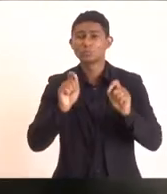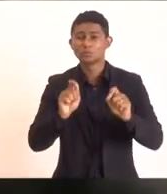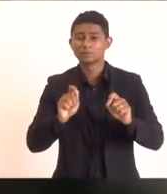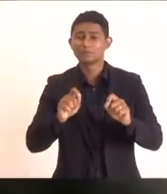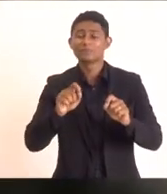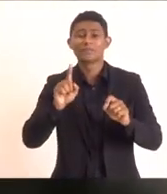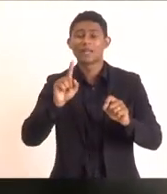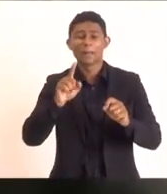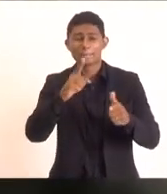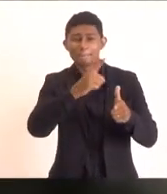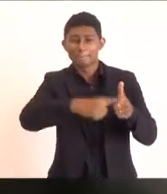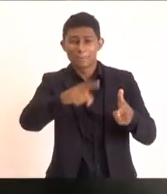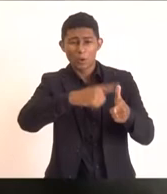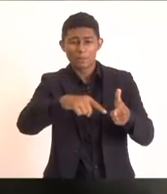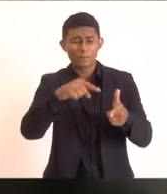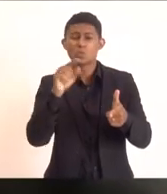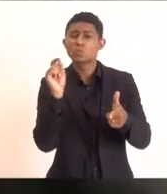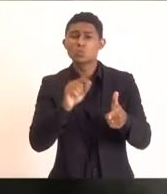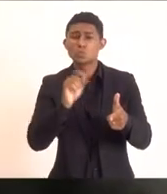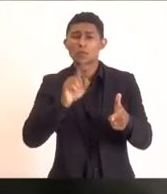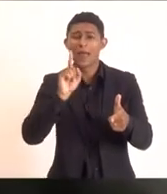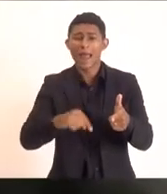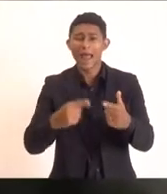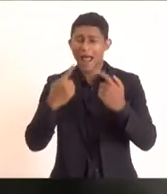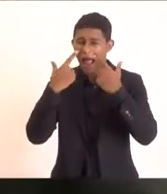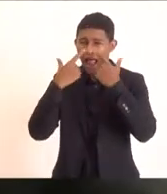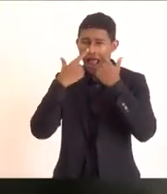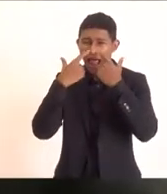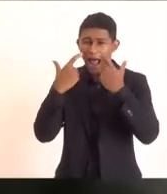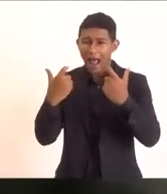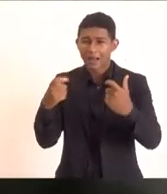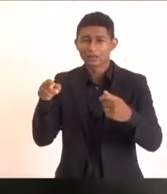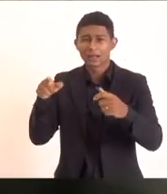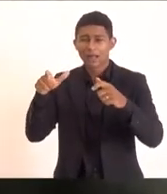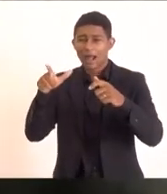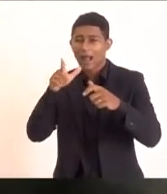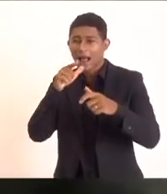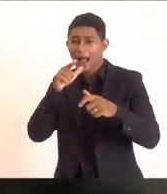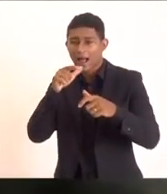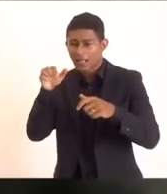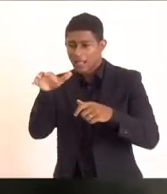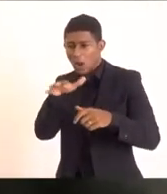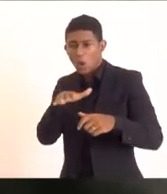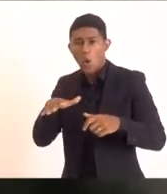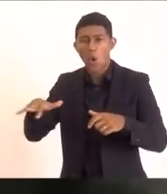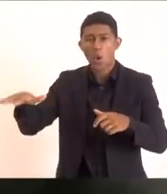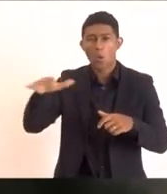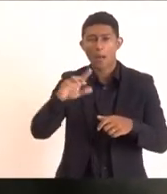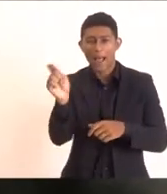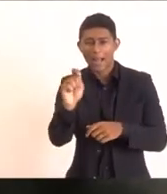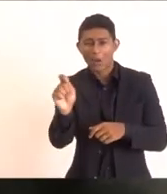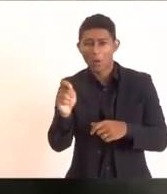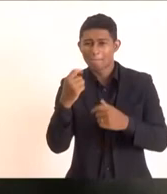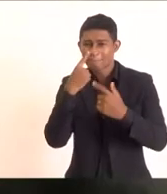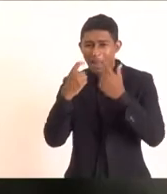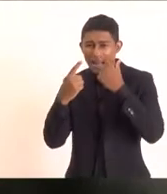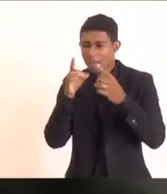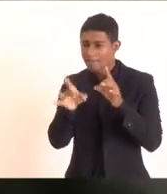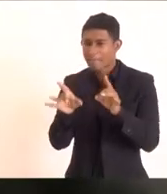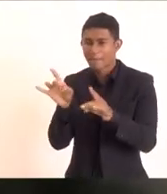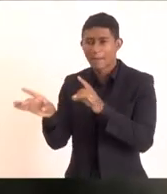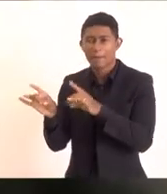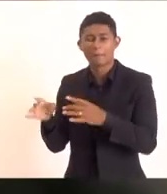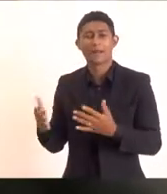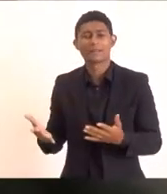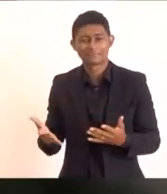problema da poluição da Lagoa de Araruama. Nós sabemos que existem